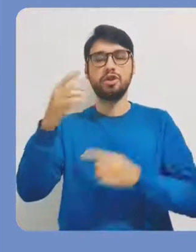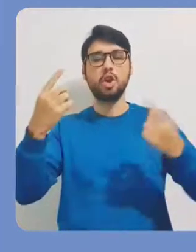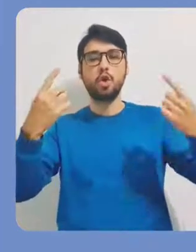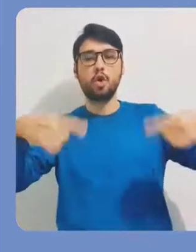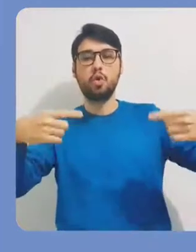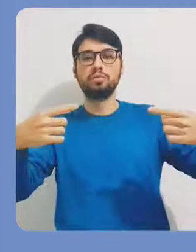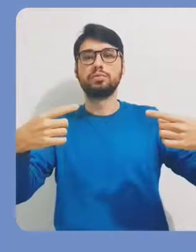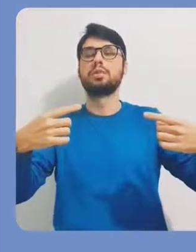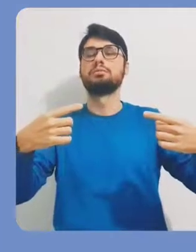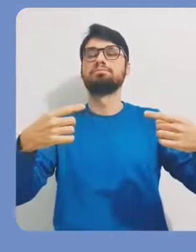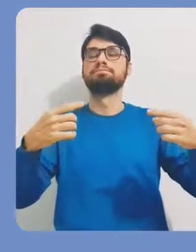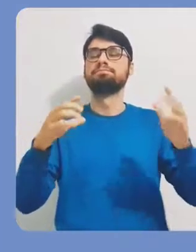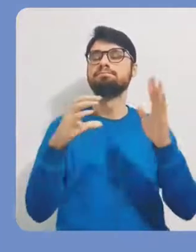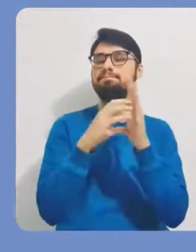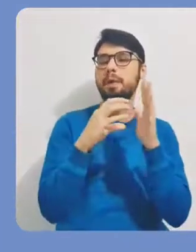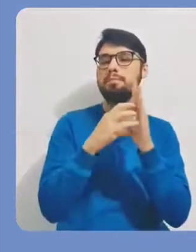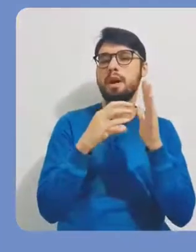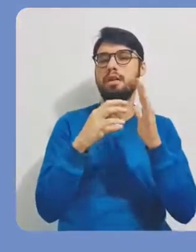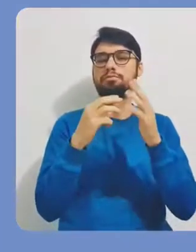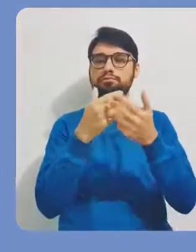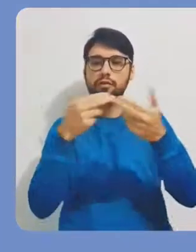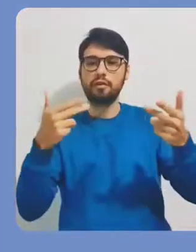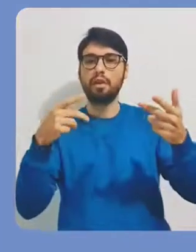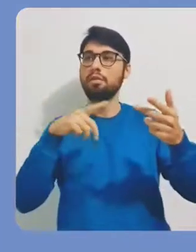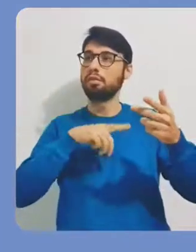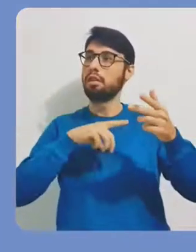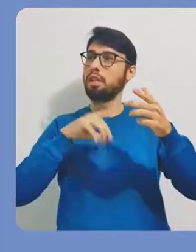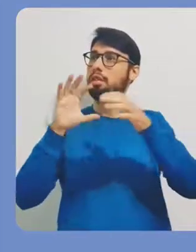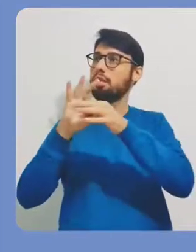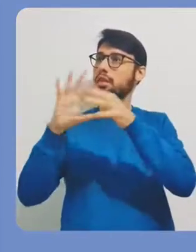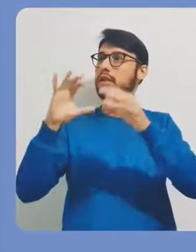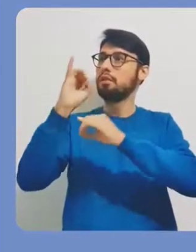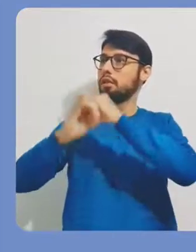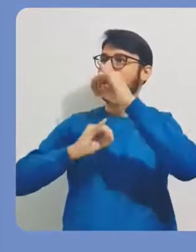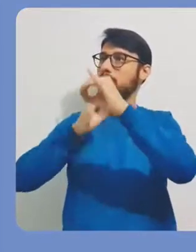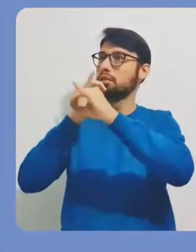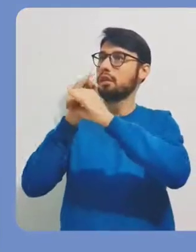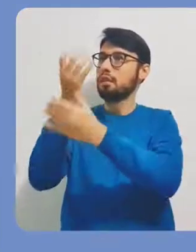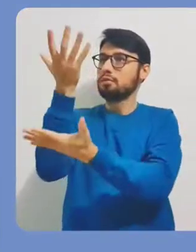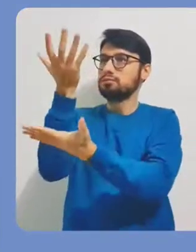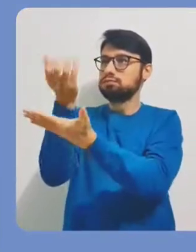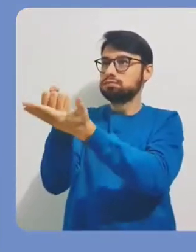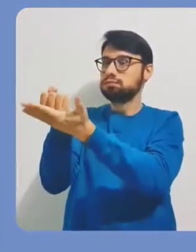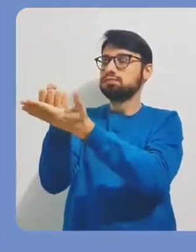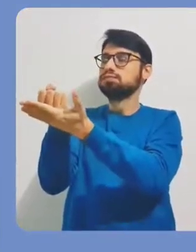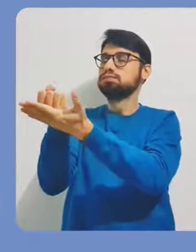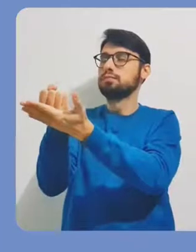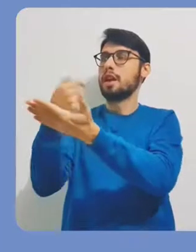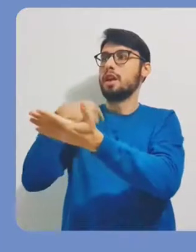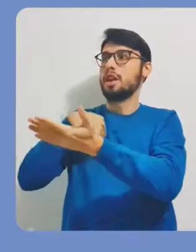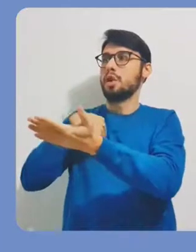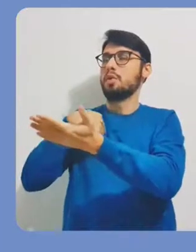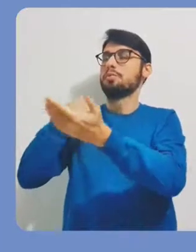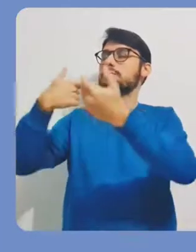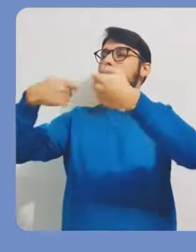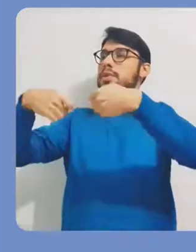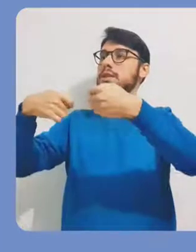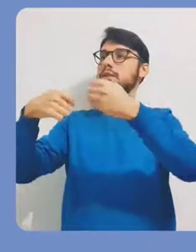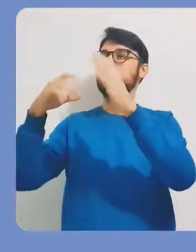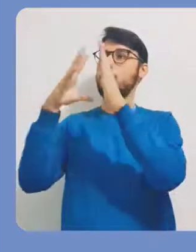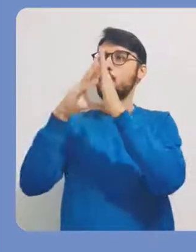Então, aqui eu tenho uma imagem de campanha contra a HIV e a AIDS, né? E eu tenho essa imagem disponível na internet.